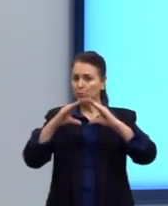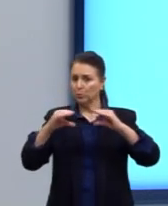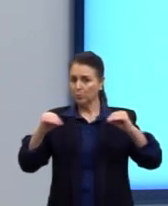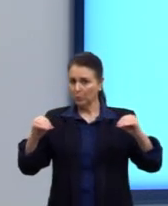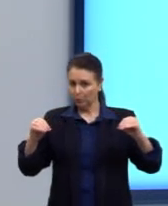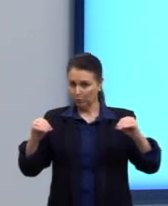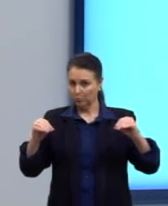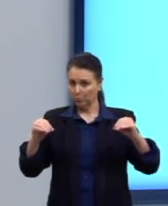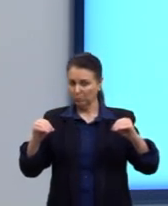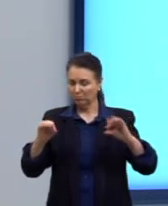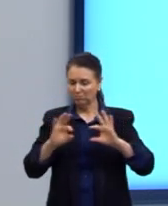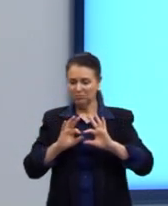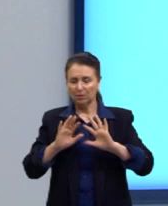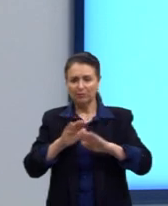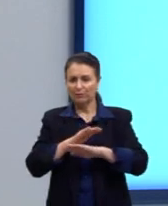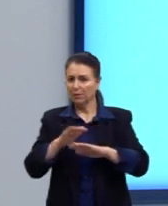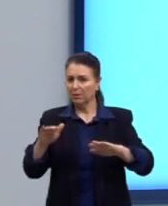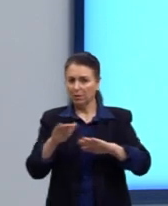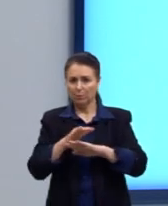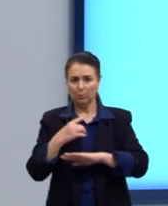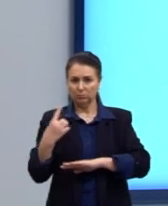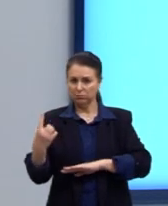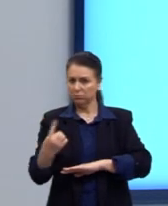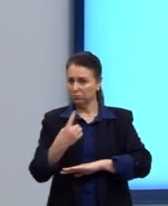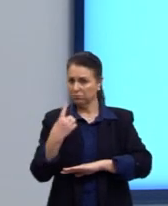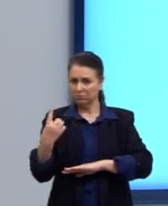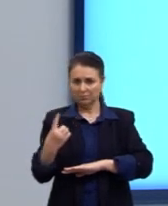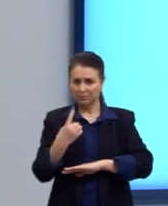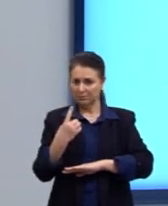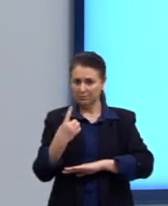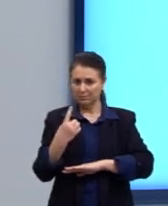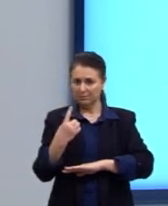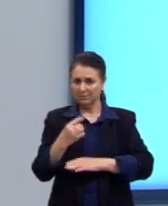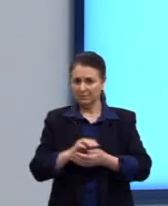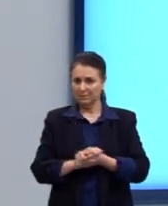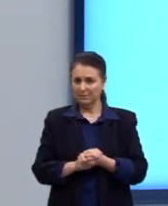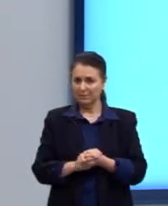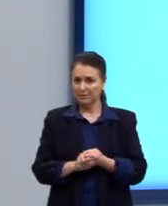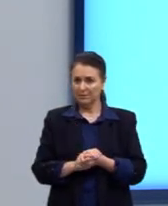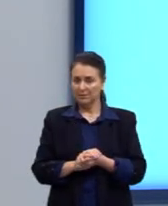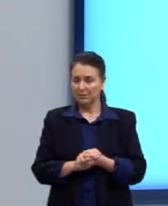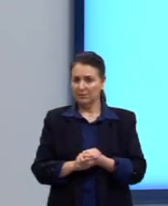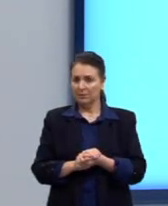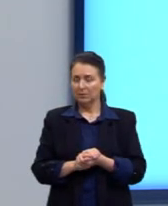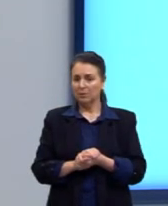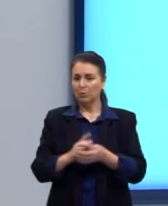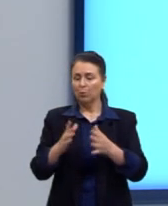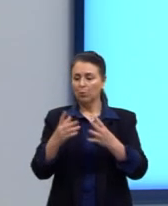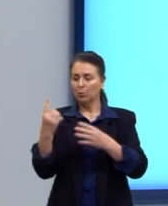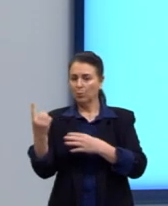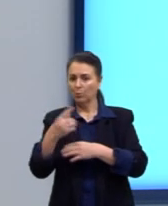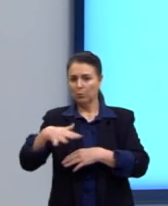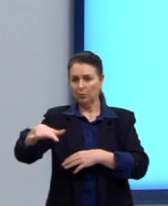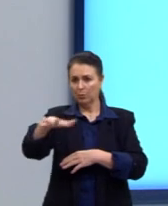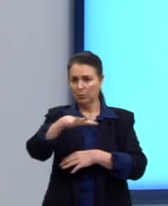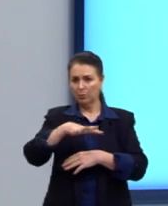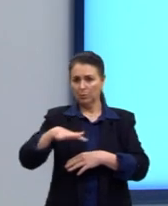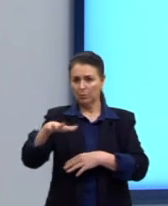isolamento, agora desapareceu o fator de isolamento, o fator de isolamento I.